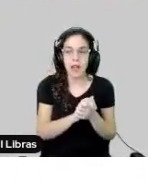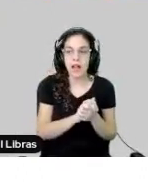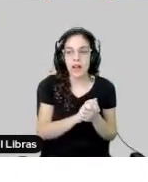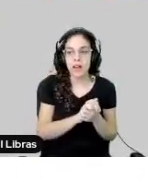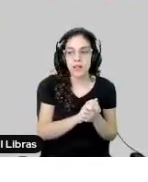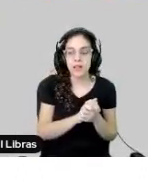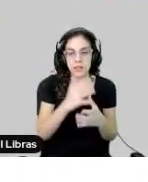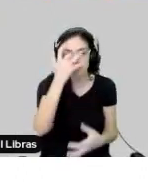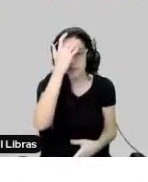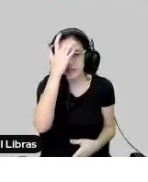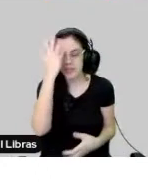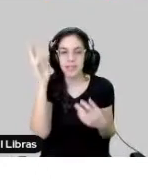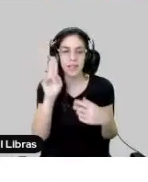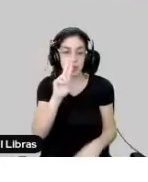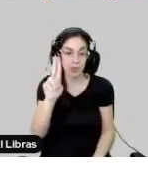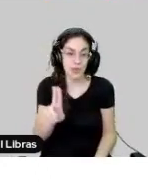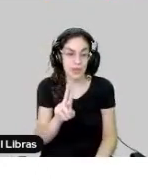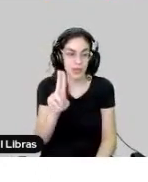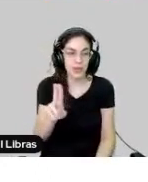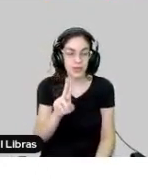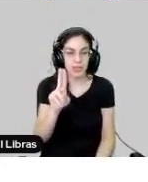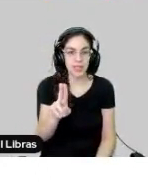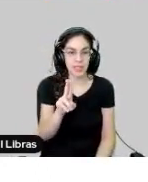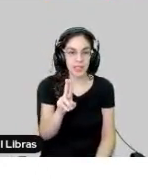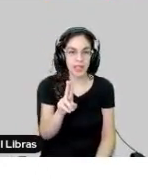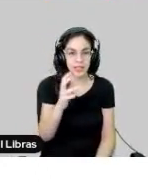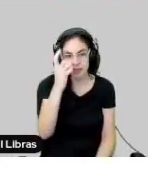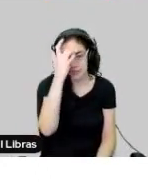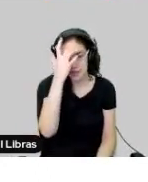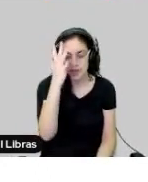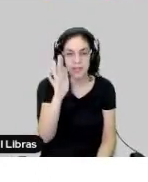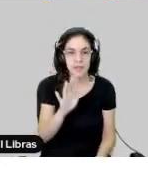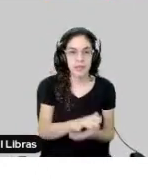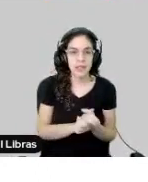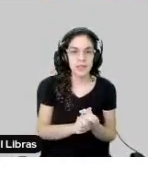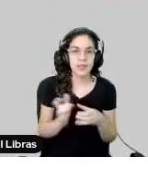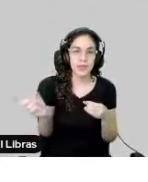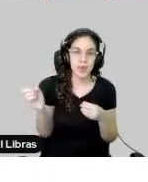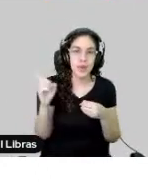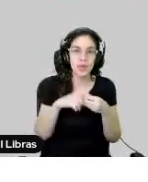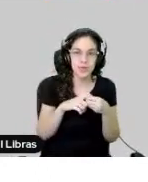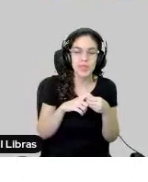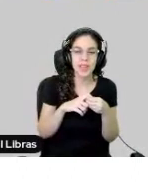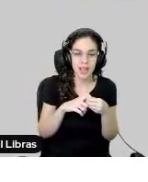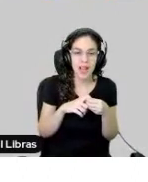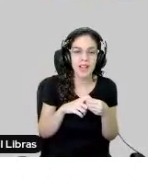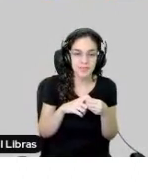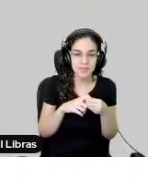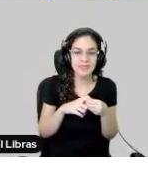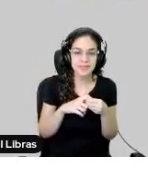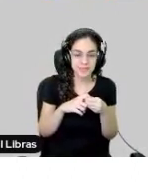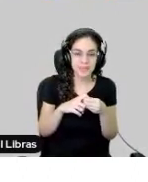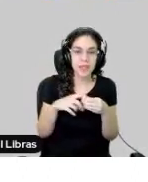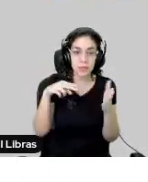também pela utilidade, vai, eu acho, facilmente transitar de volta, ou preferir ter uma profissão muito maior para o ensino